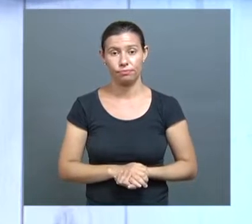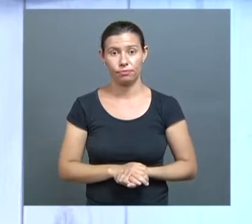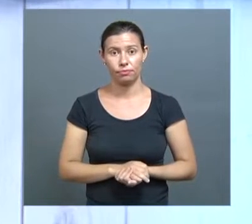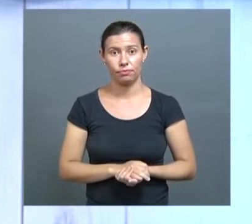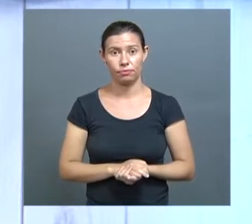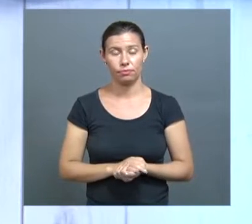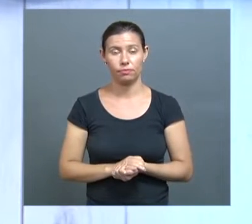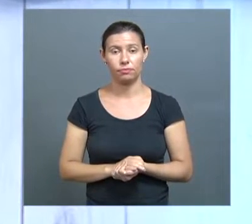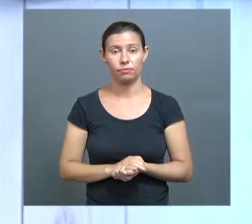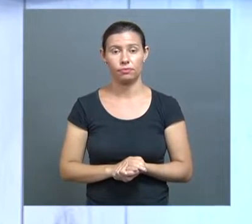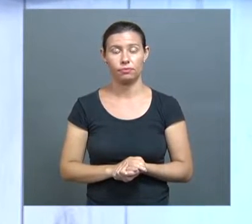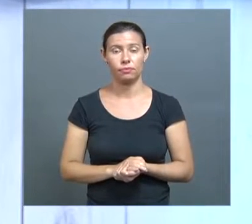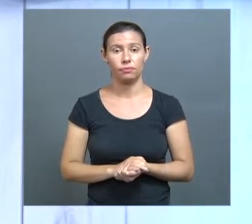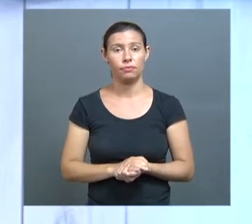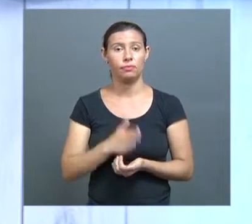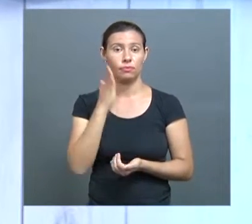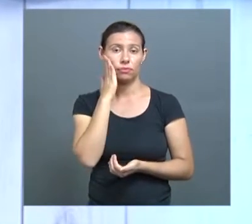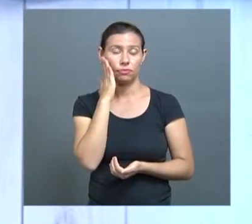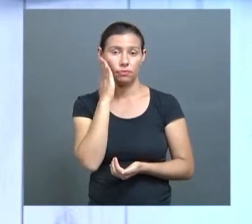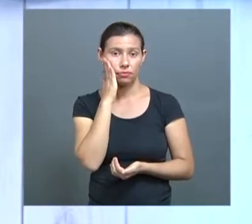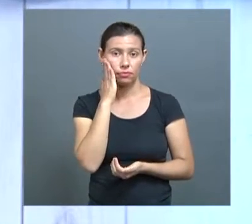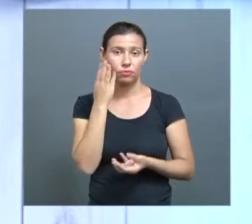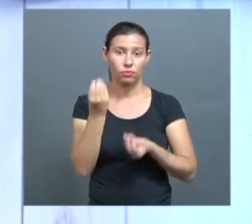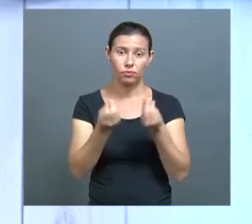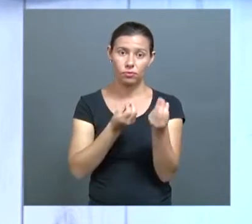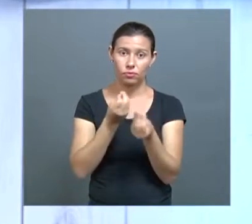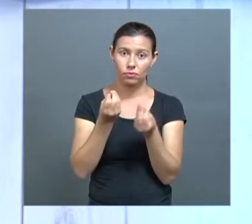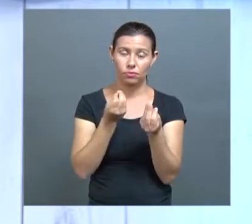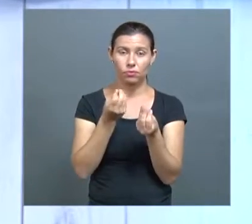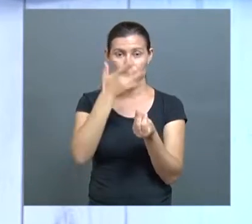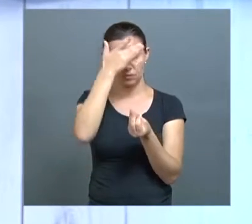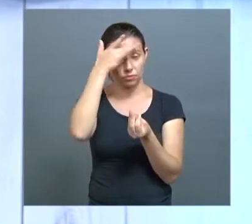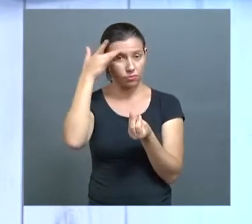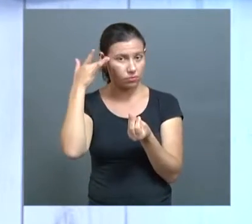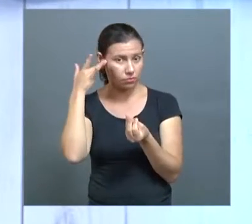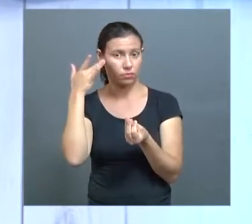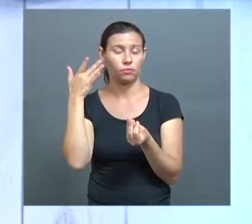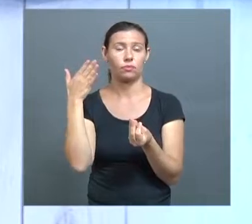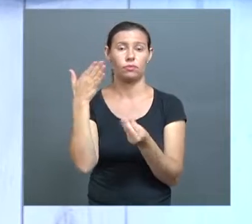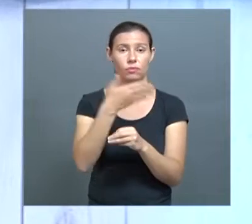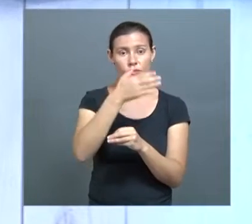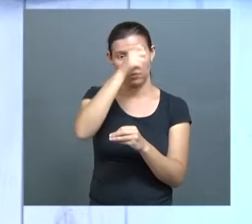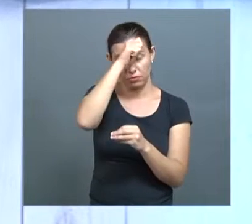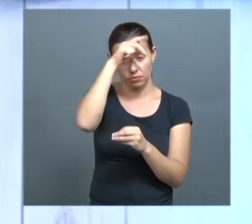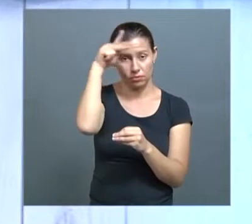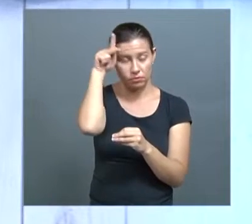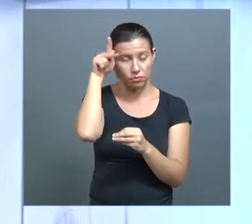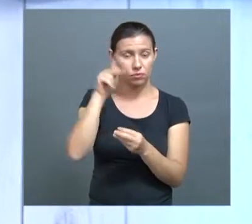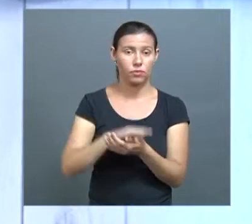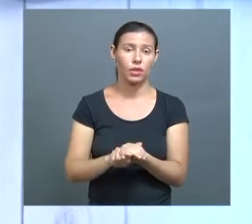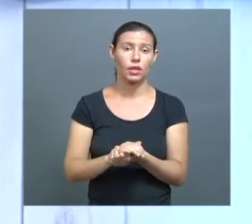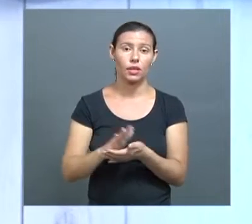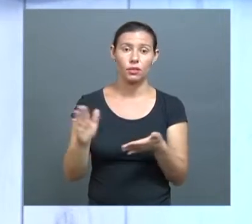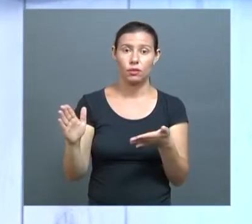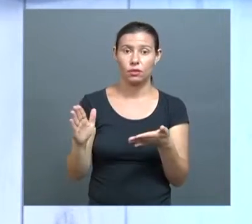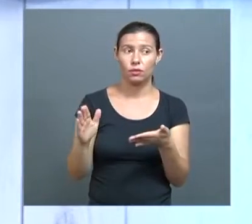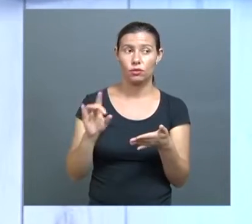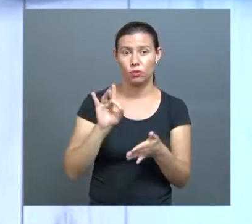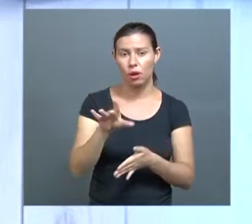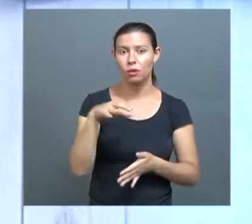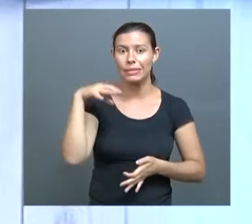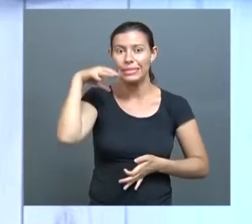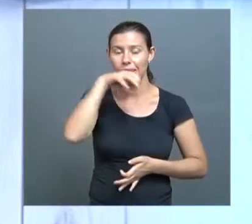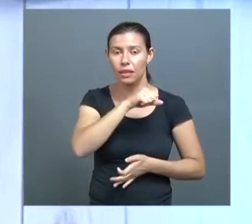Para saber como vai ficar a distribuição de pacientes na rede municipal, já que apenas os casos de urgência e